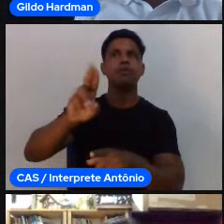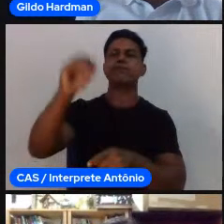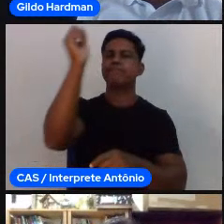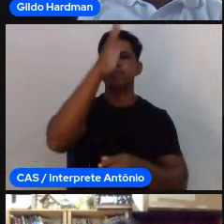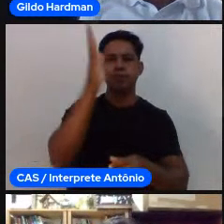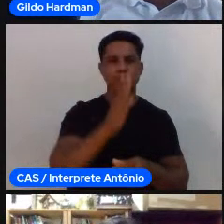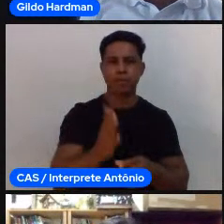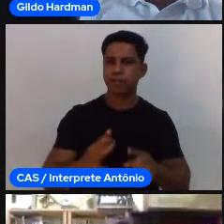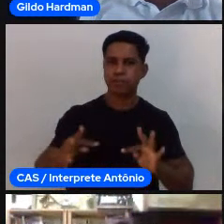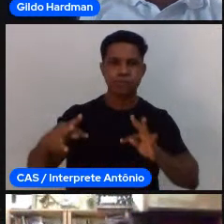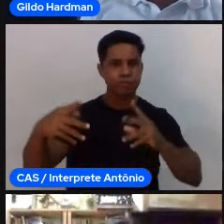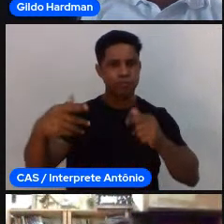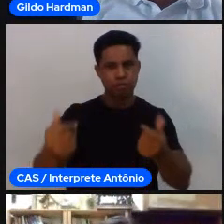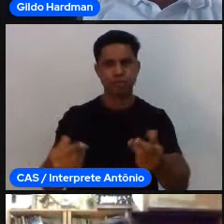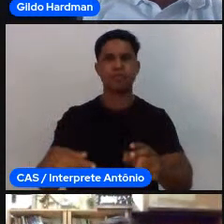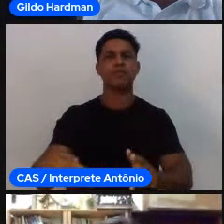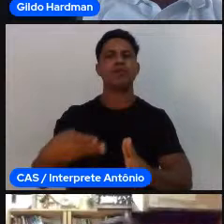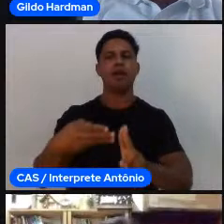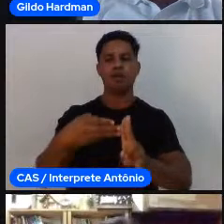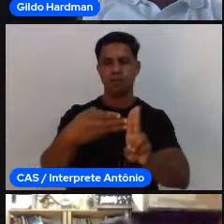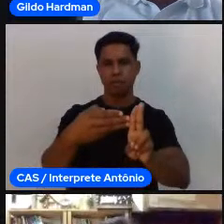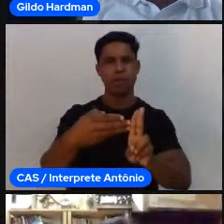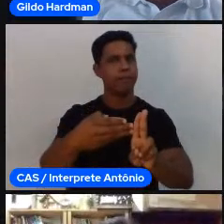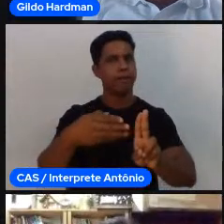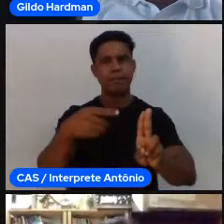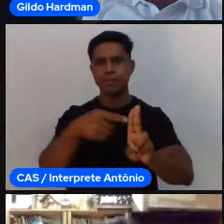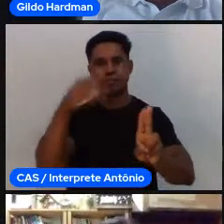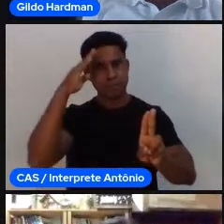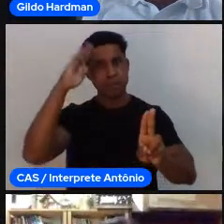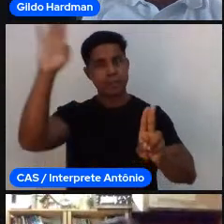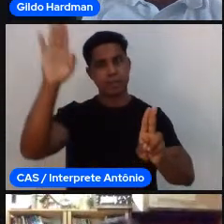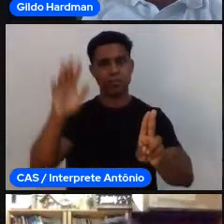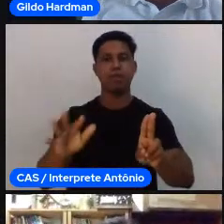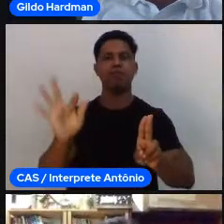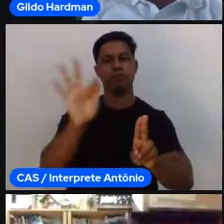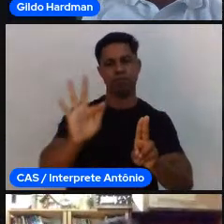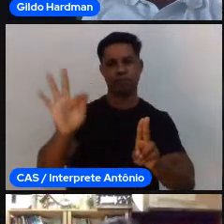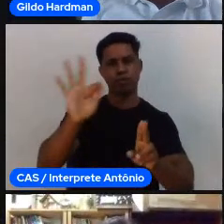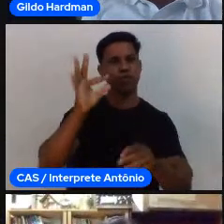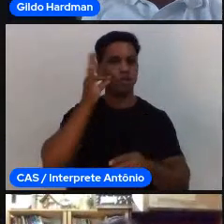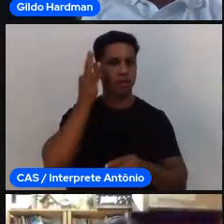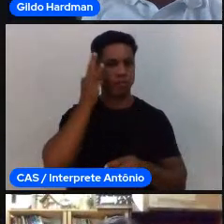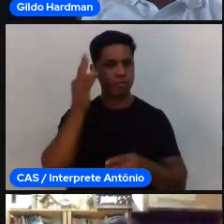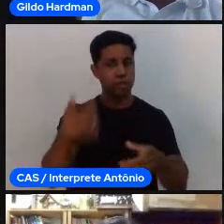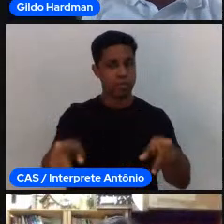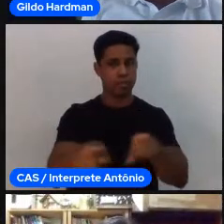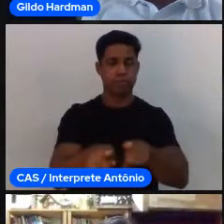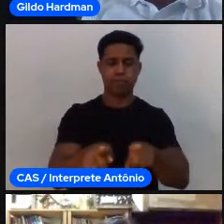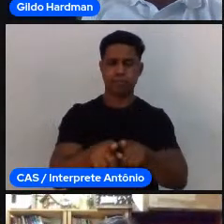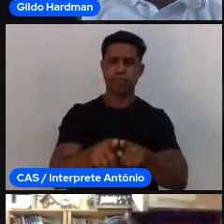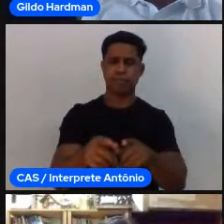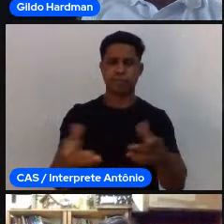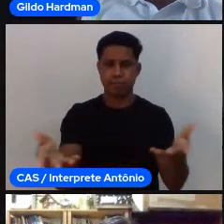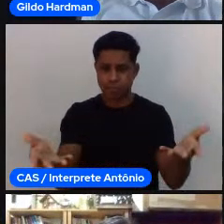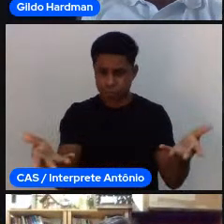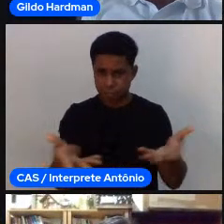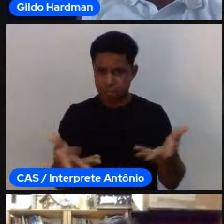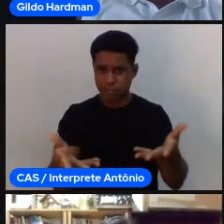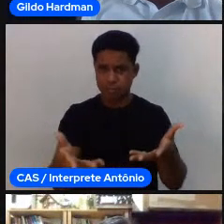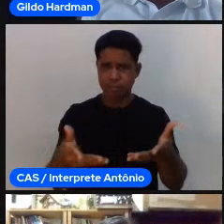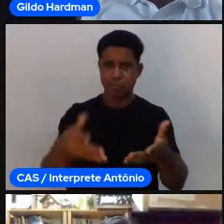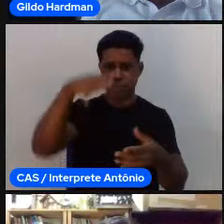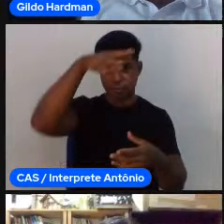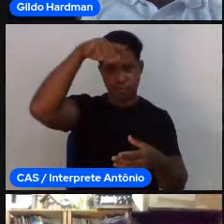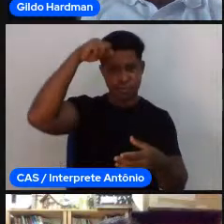UFMT, que são as universidades públicas aqui do estado do Mato Grosso, com as quais nós temos produzido de maneira